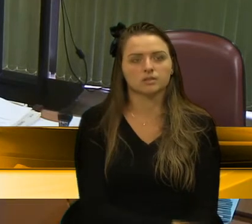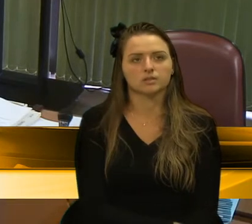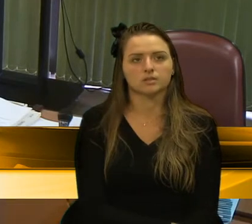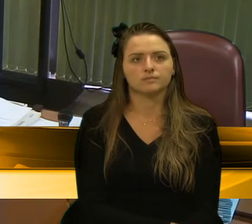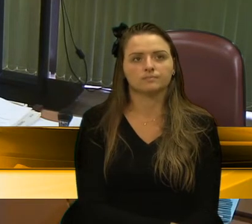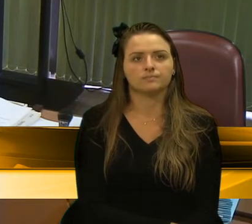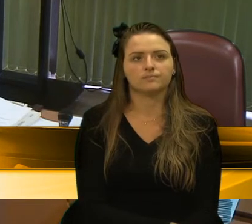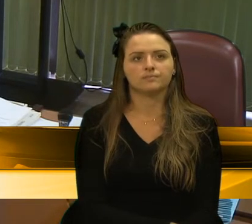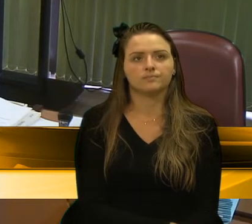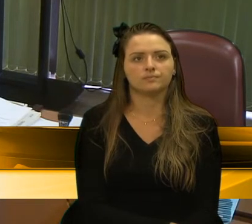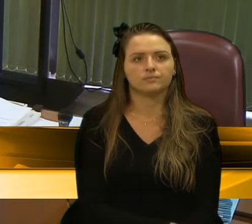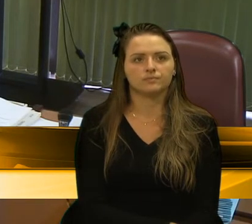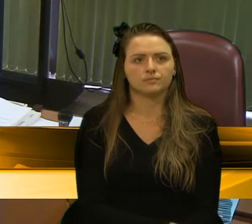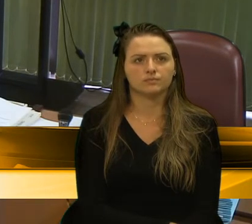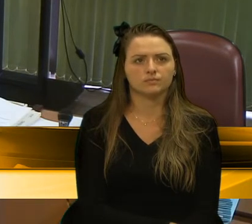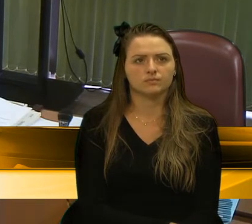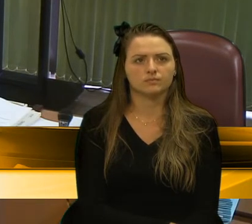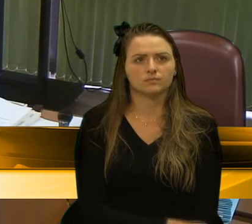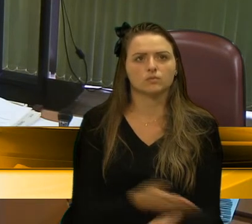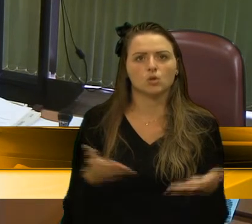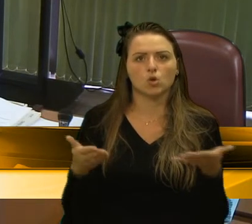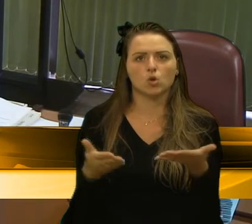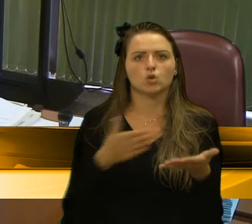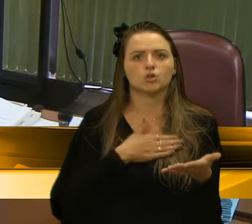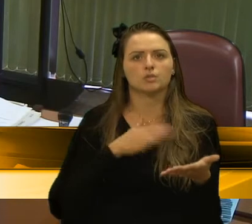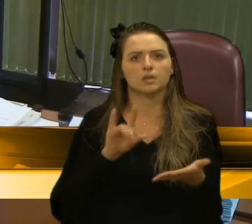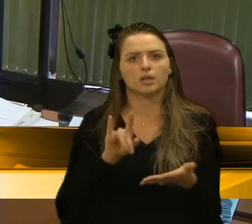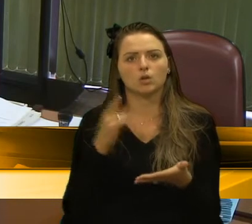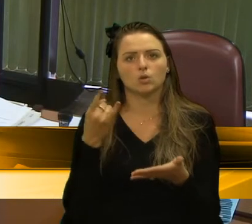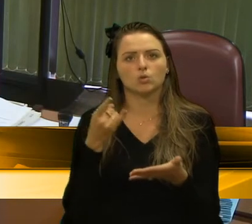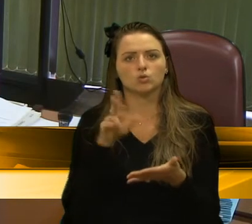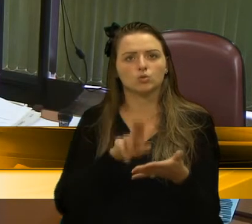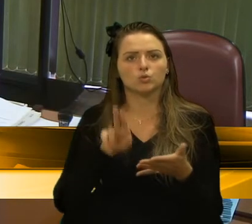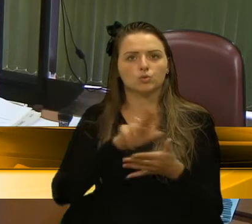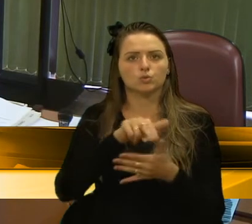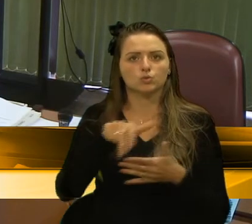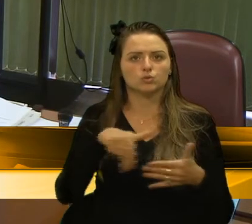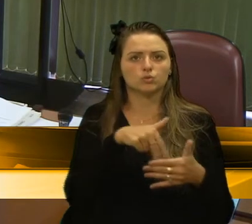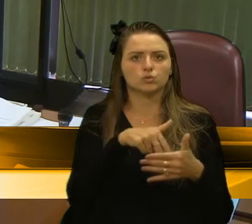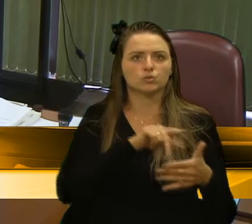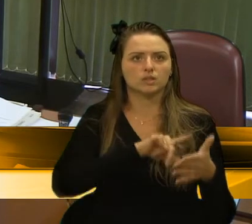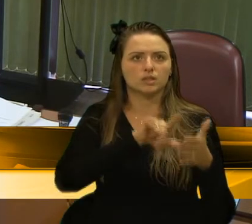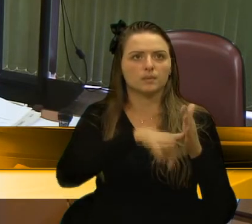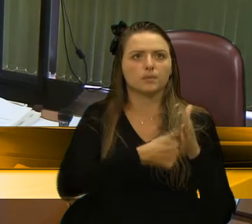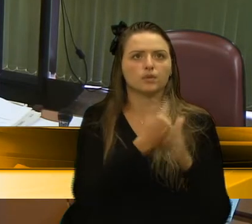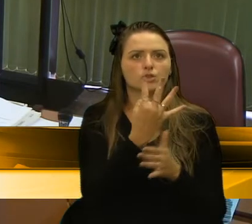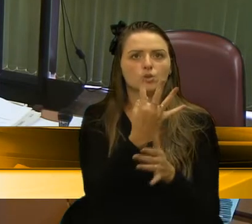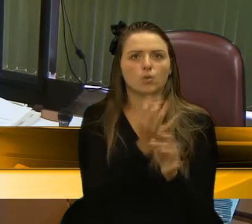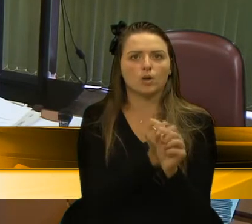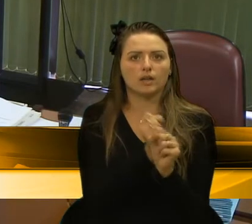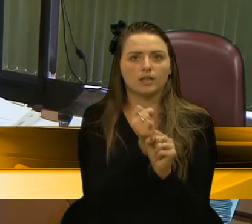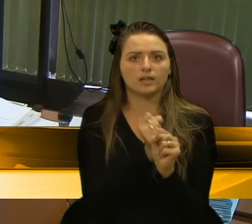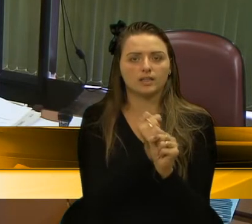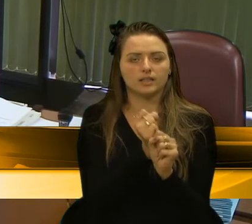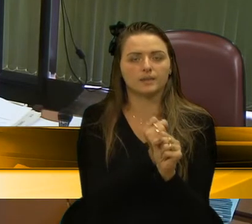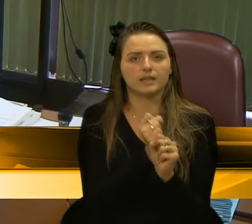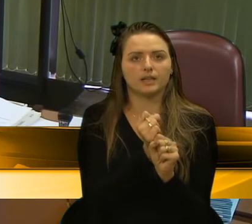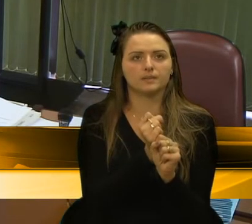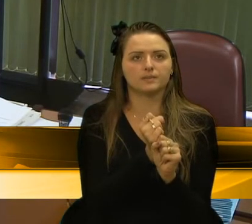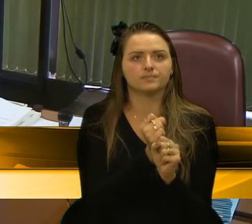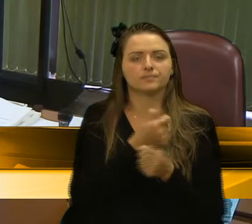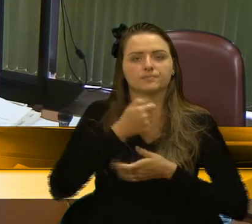hoje é minha última declaração aqui nesta casa, depois de quatro anos aqui de trabalho